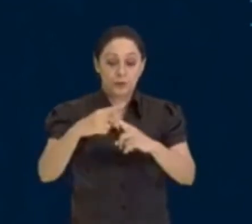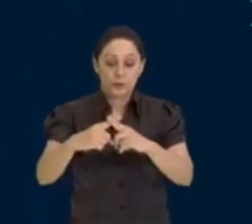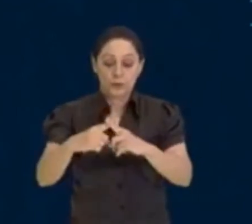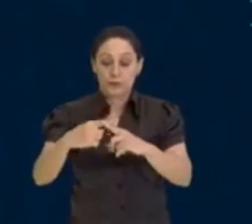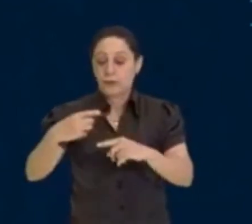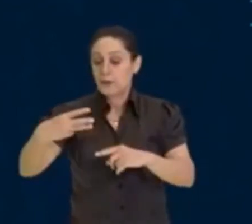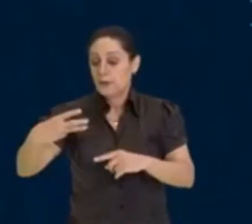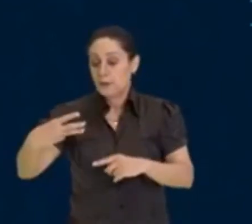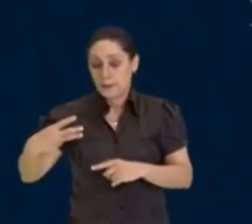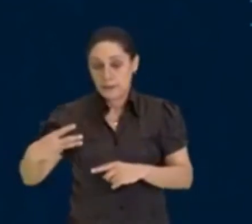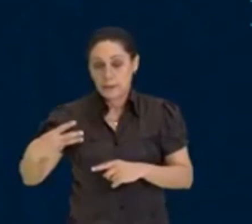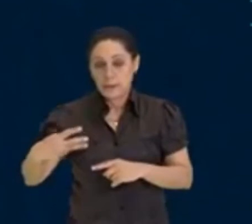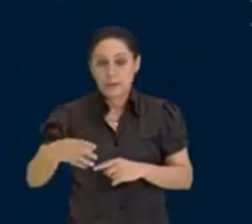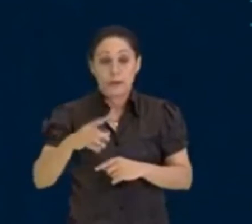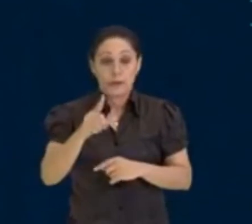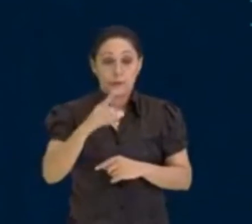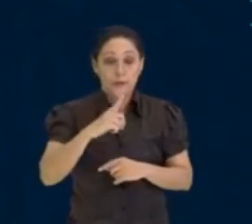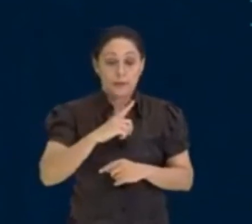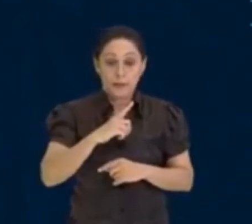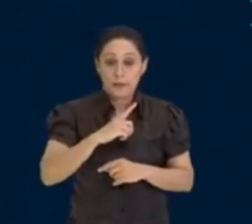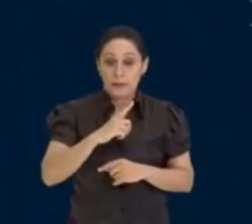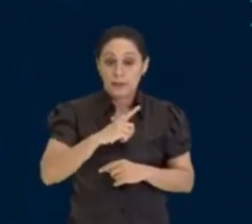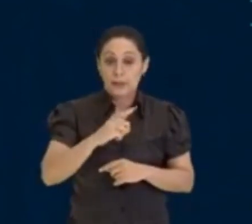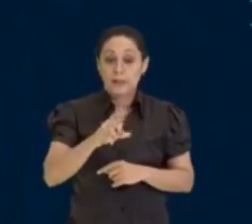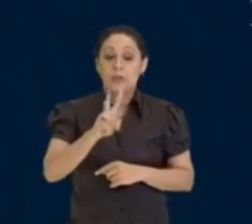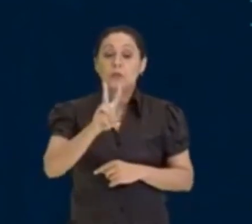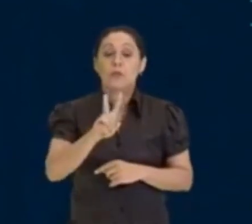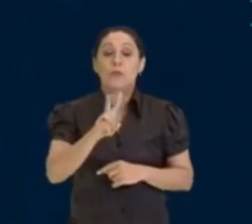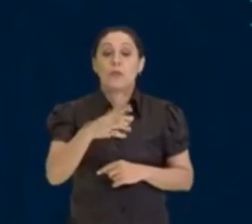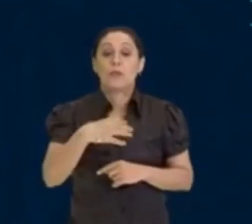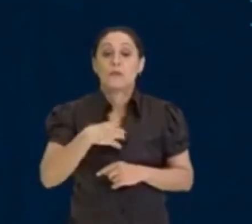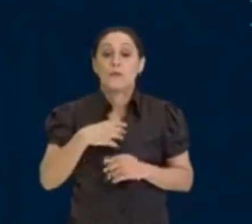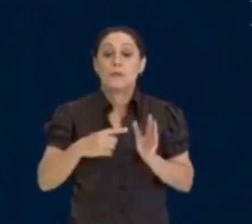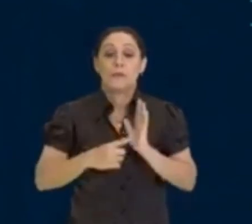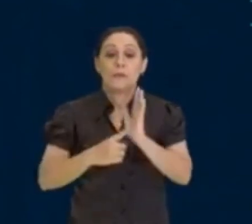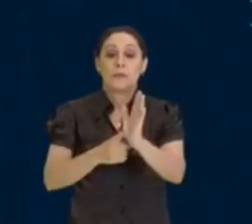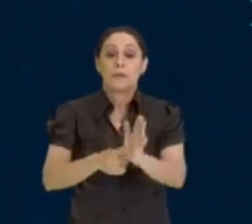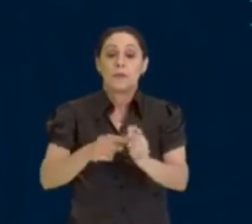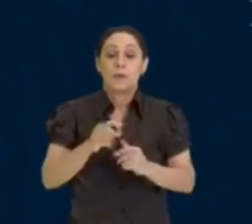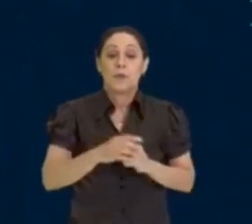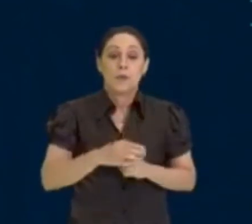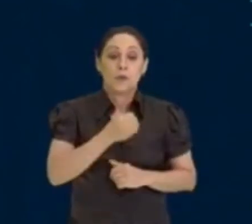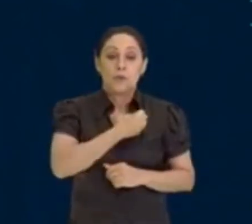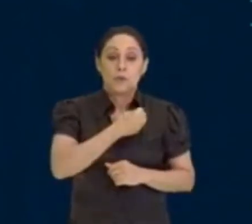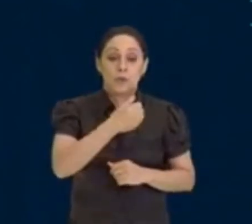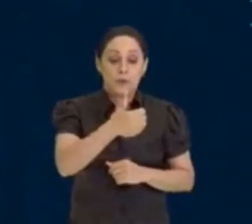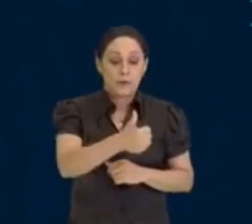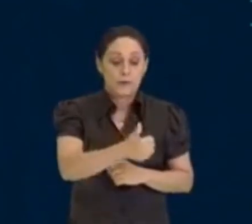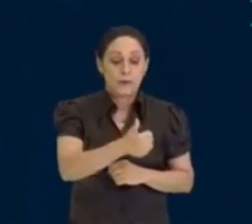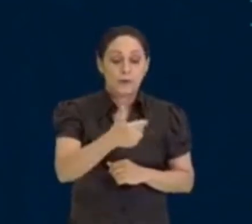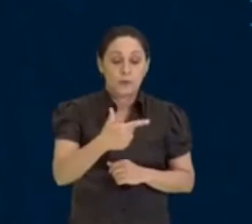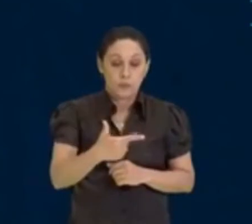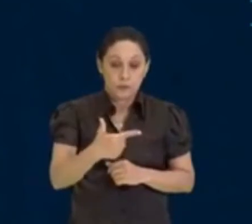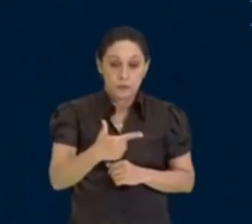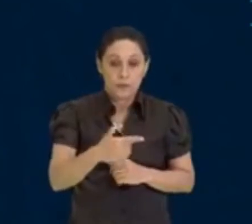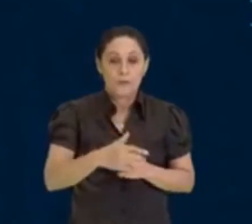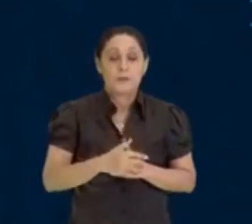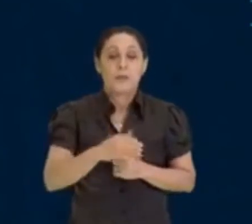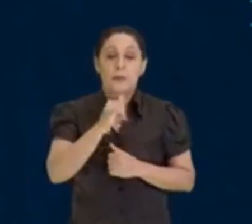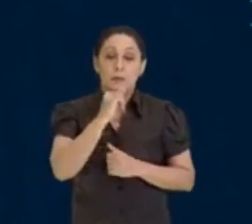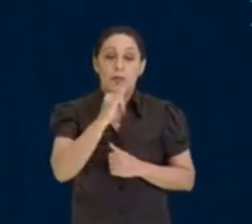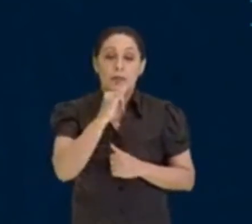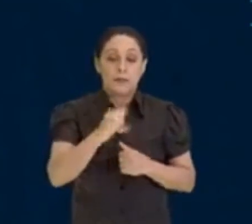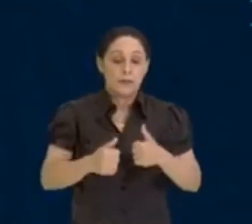formas para representar este número 12, que eu vou colocar aqui do lado, 12, você pode